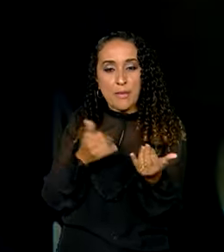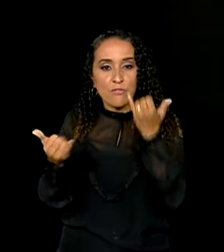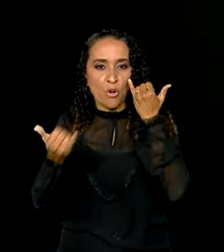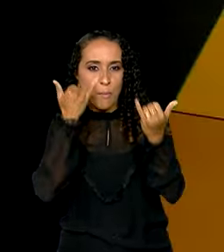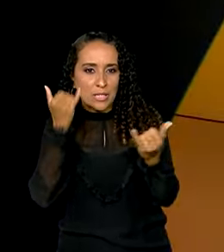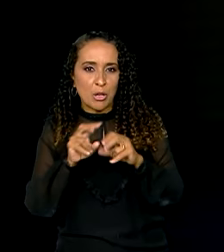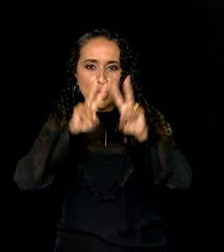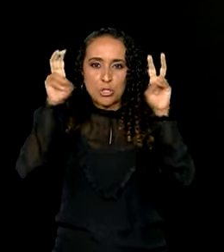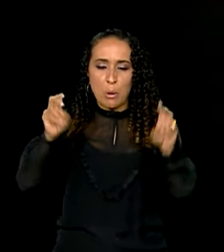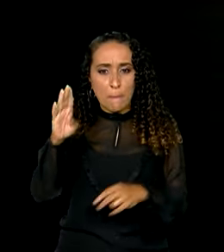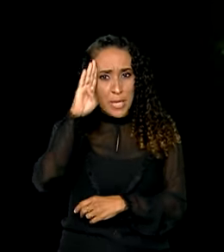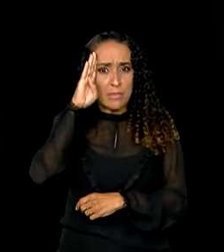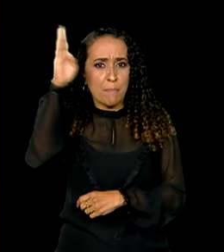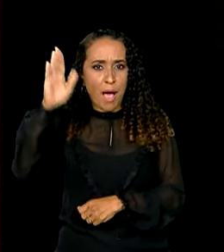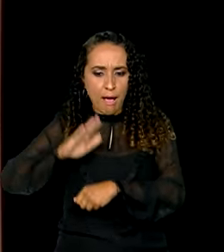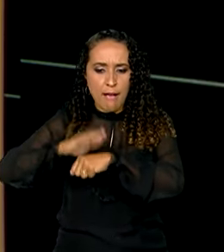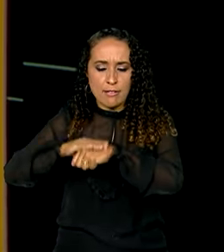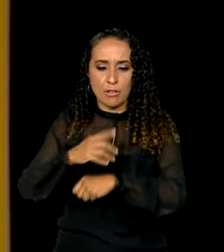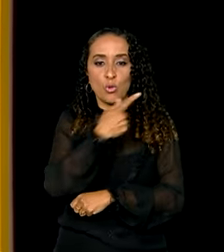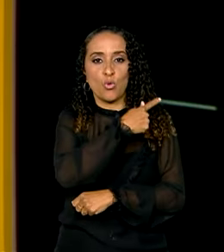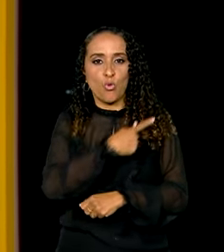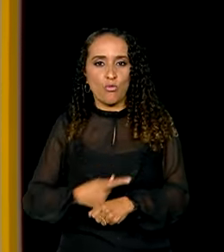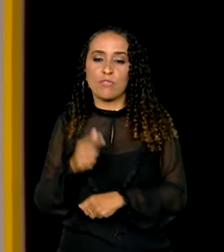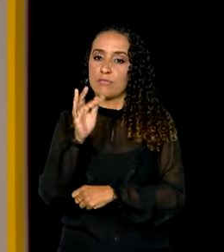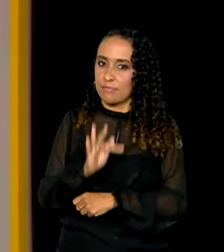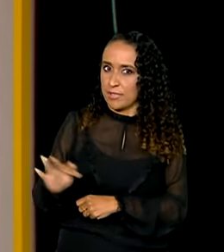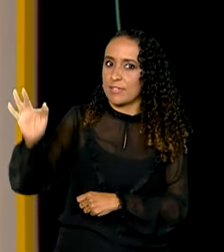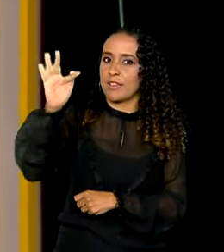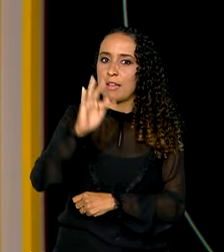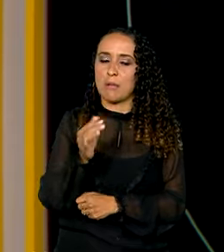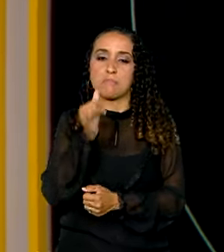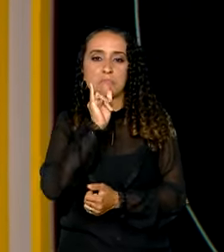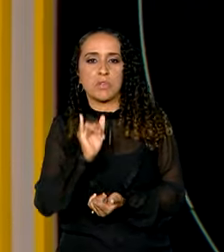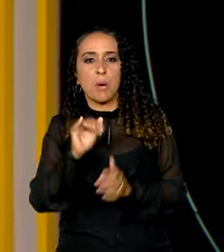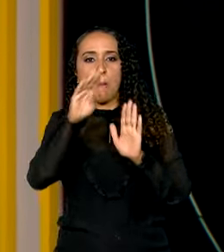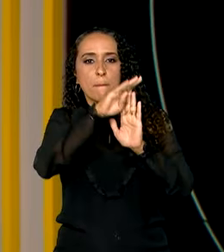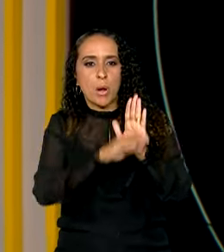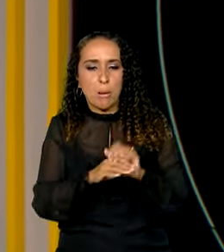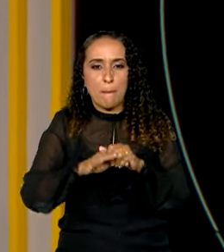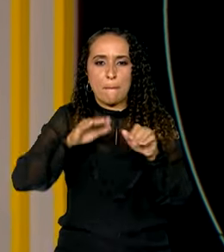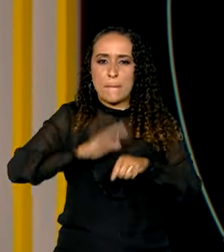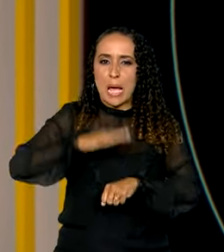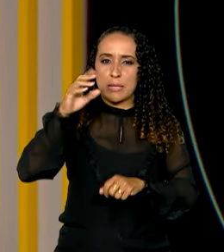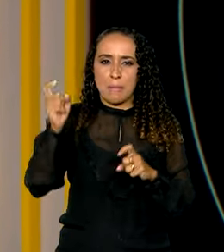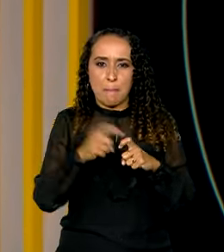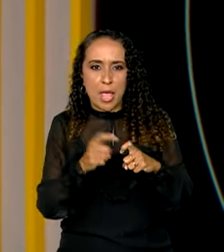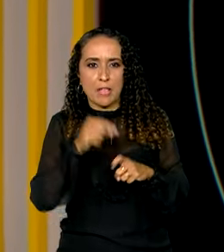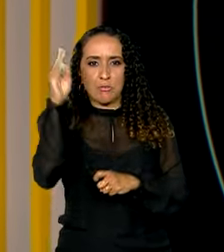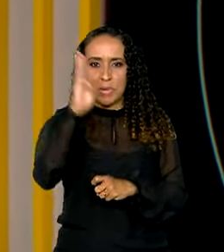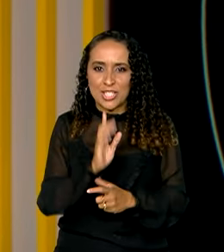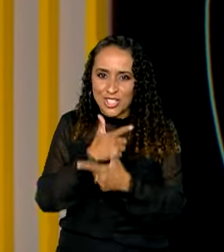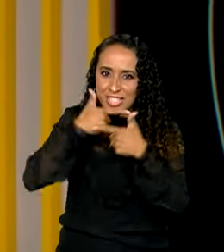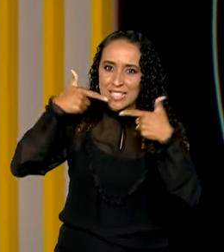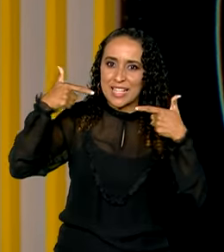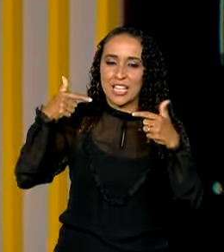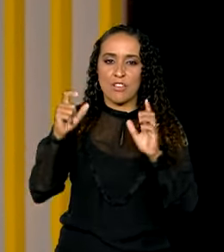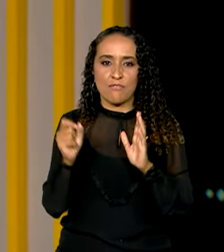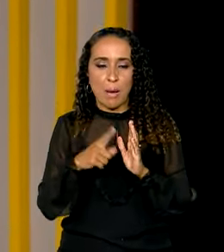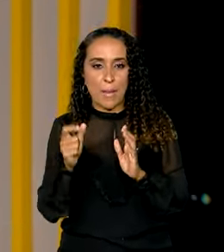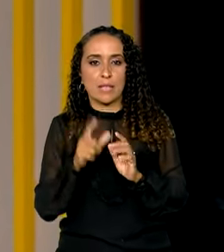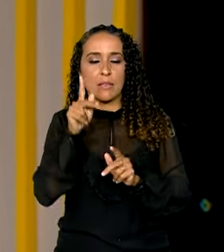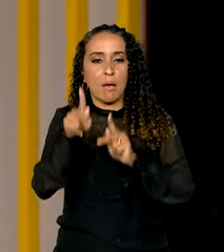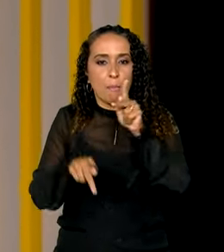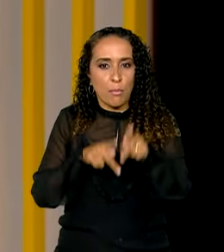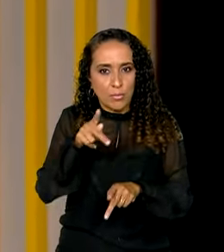sobre as principais ações do Governo Federal, como os programas Mais Médicos, Brasil Sorridente e Farmácia Popular.